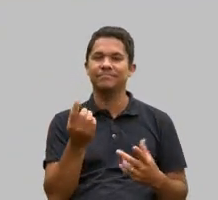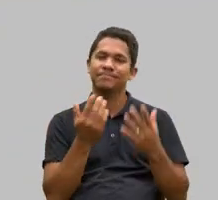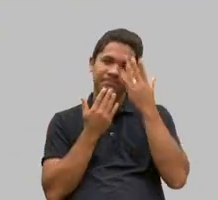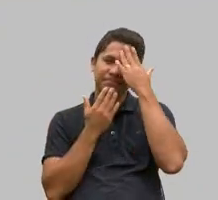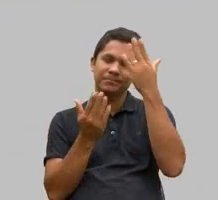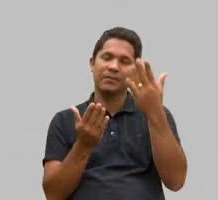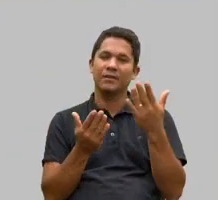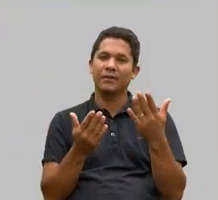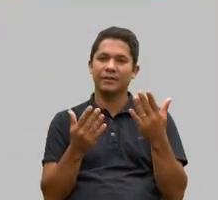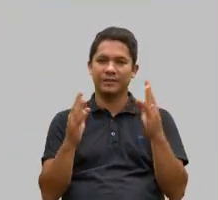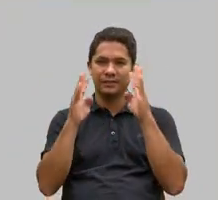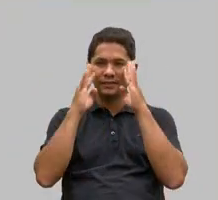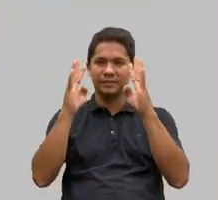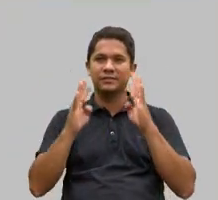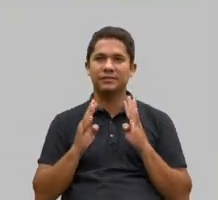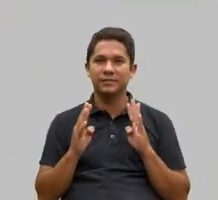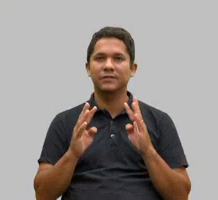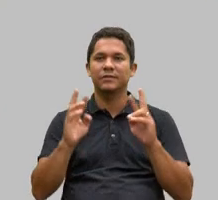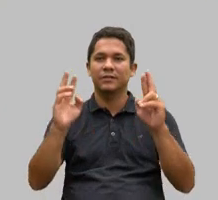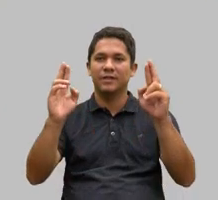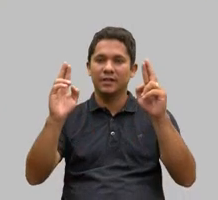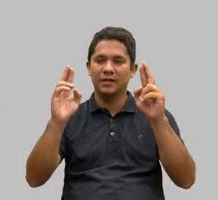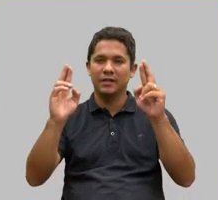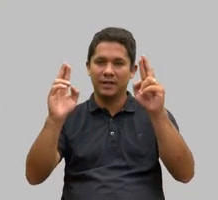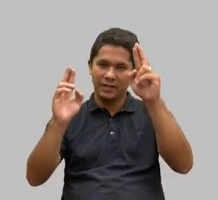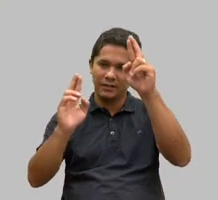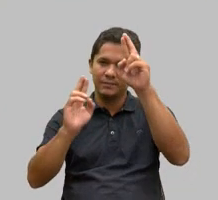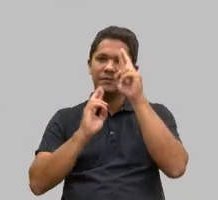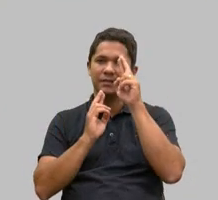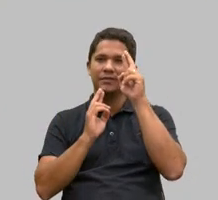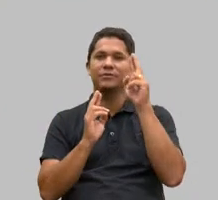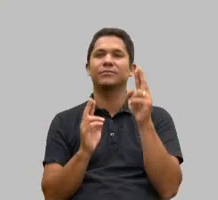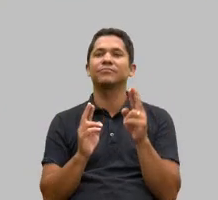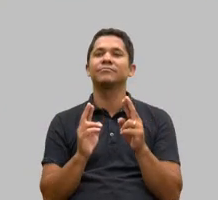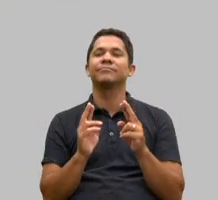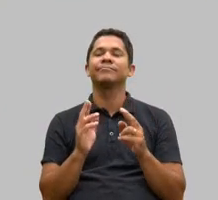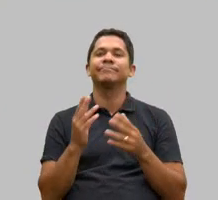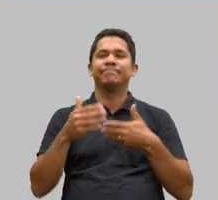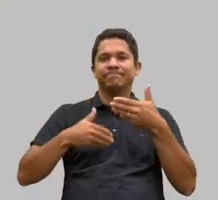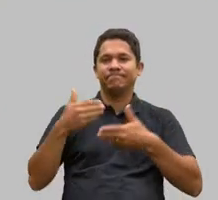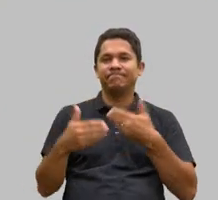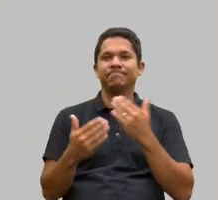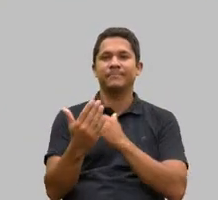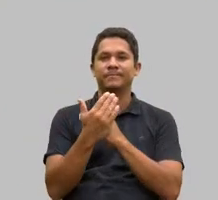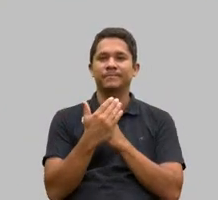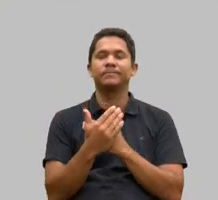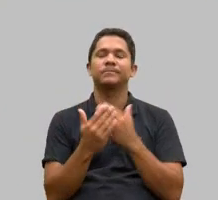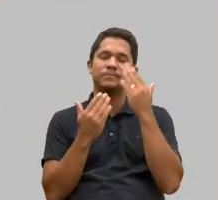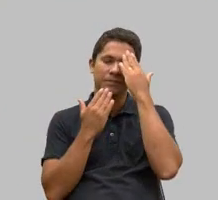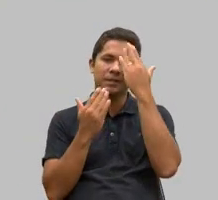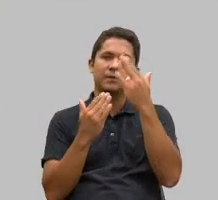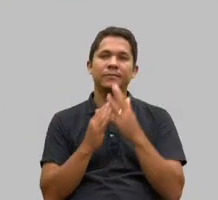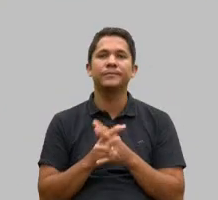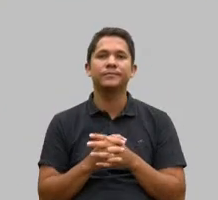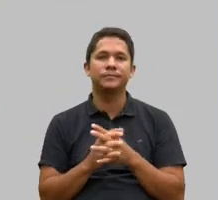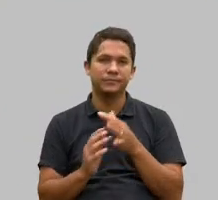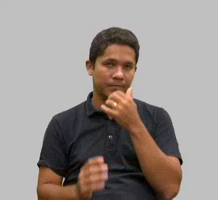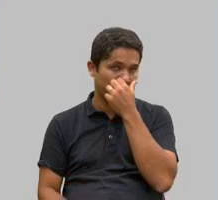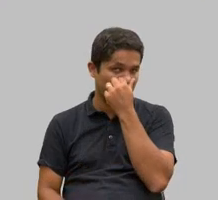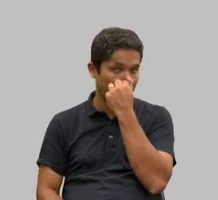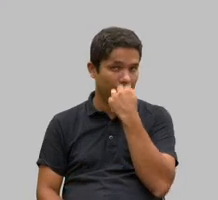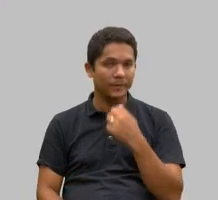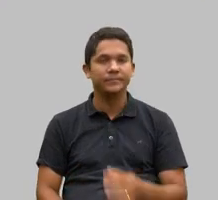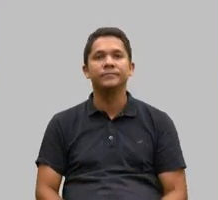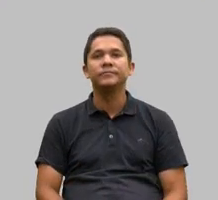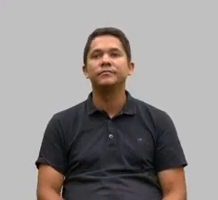carinho e respeito que vocês têm demonstrado sempre por nossa causa. Obrigada. Muito obrigado,